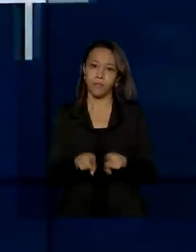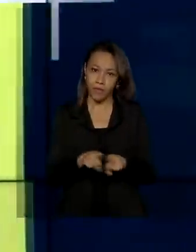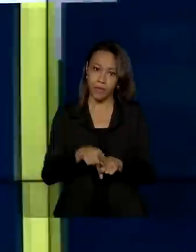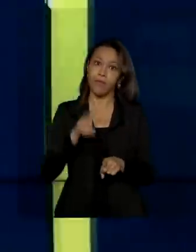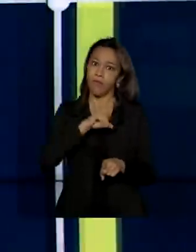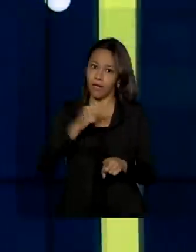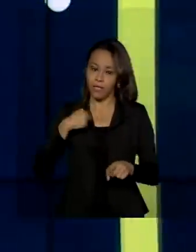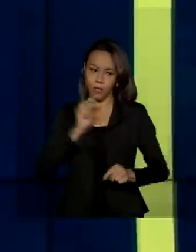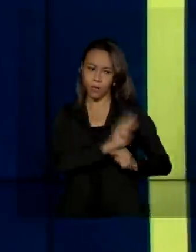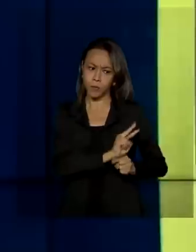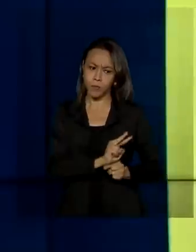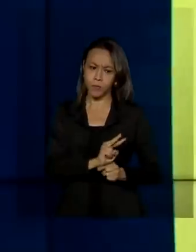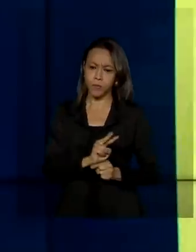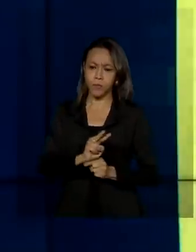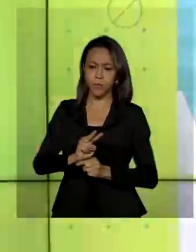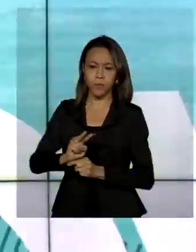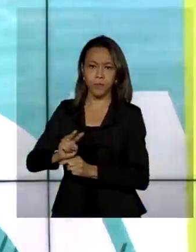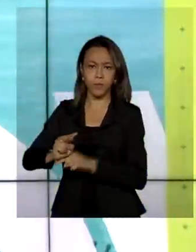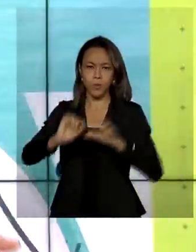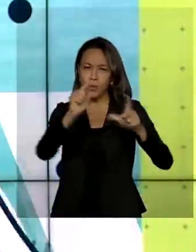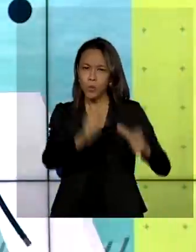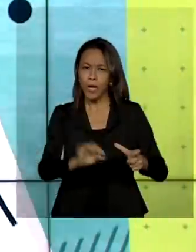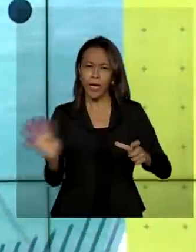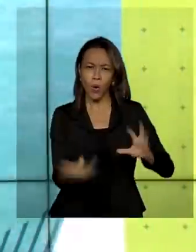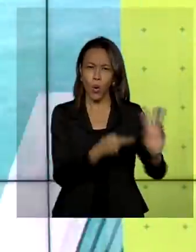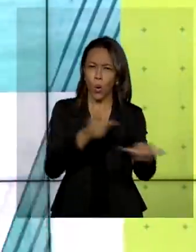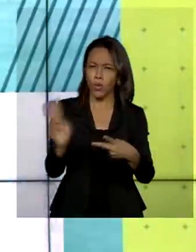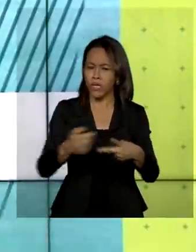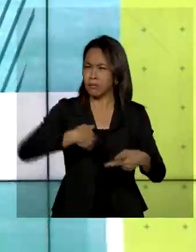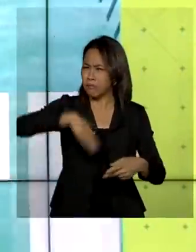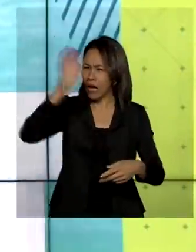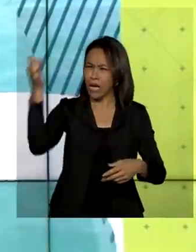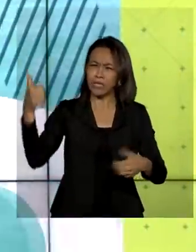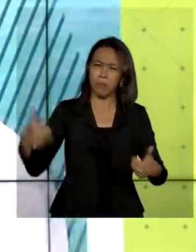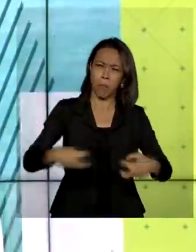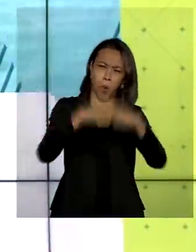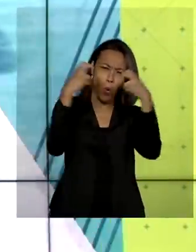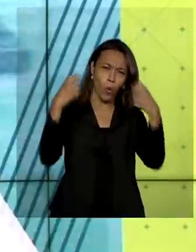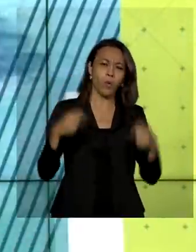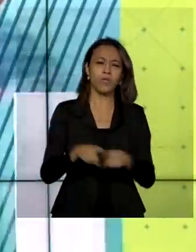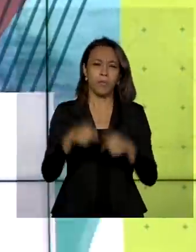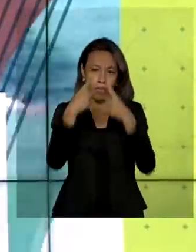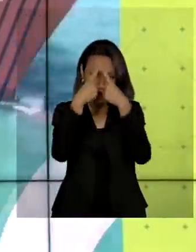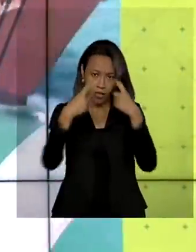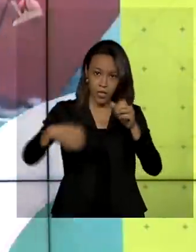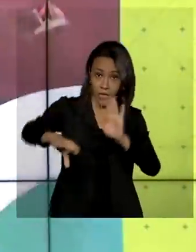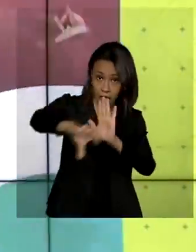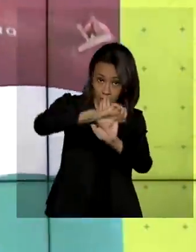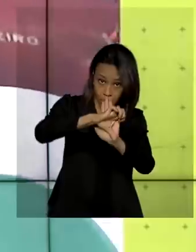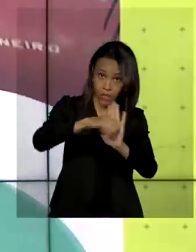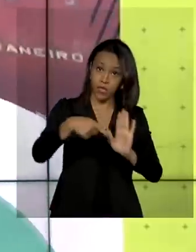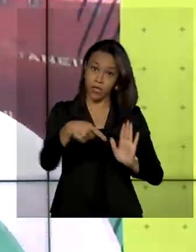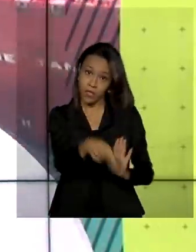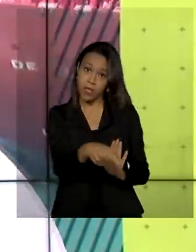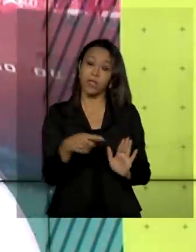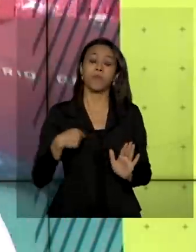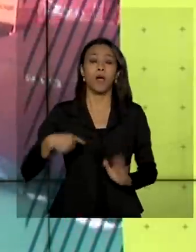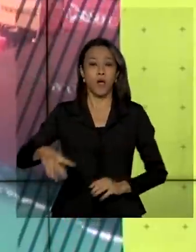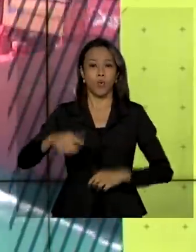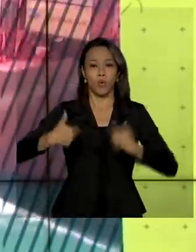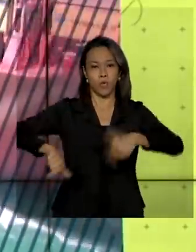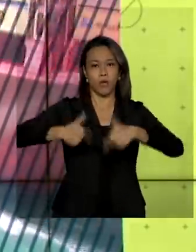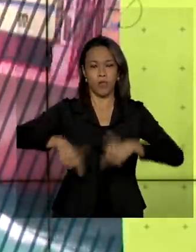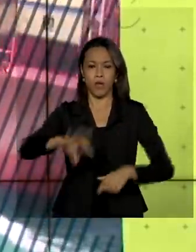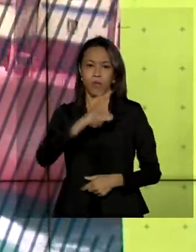reforço no policiamento nos locais com maior incidência de acidentes graves e de criminalidade. A Operação da Polícia Rodoviária Federal